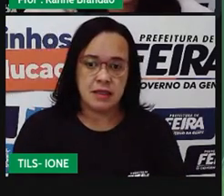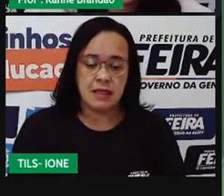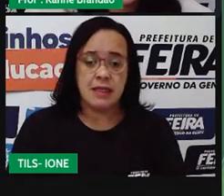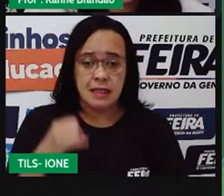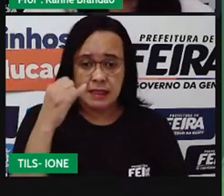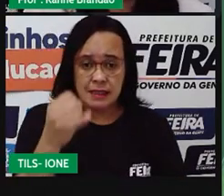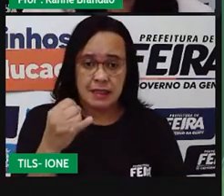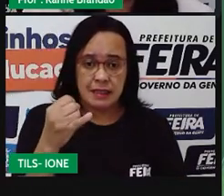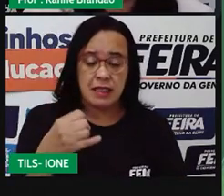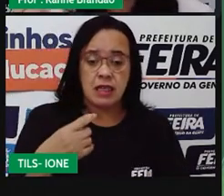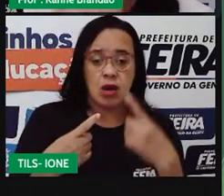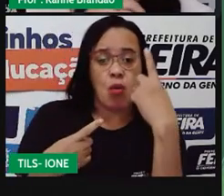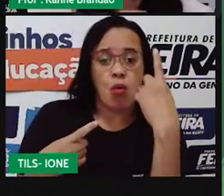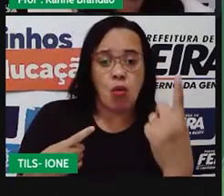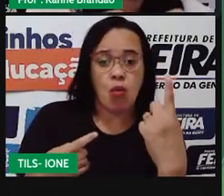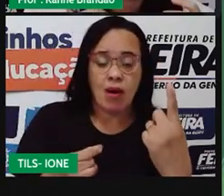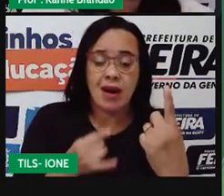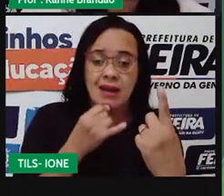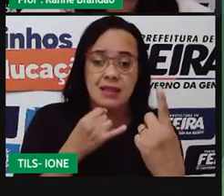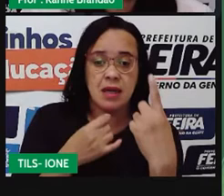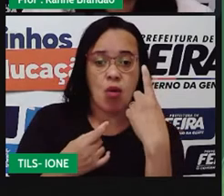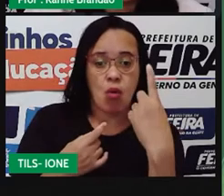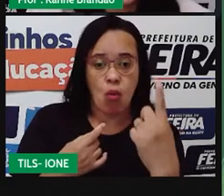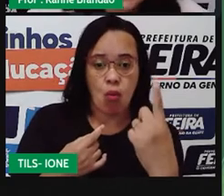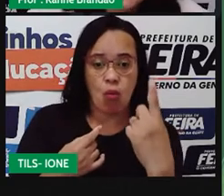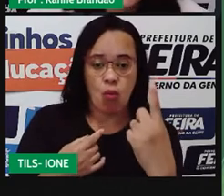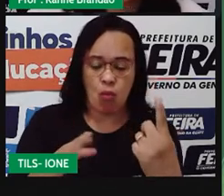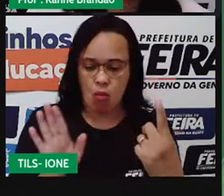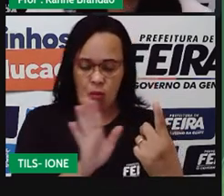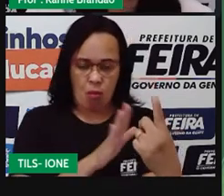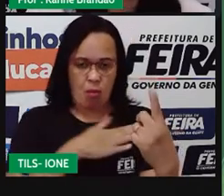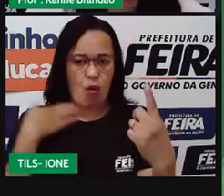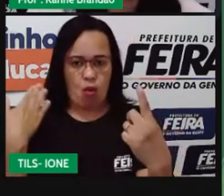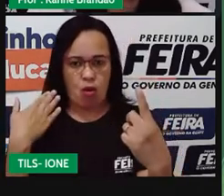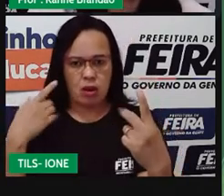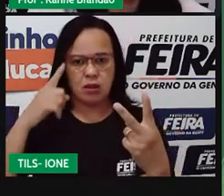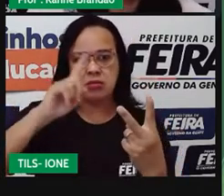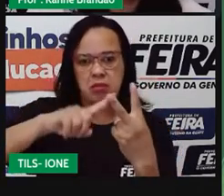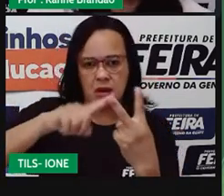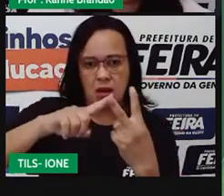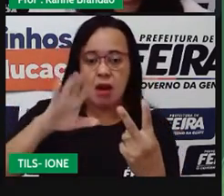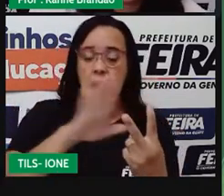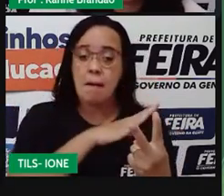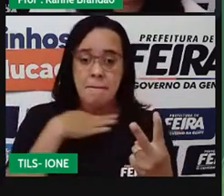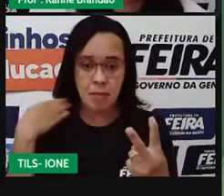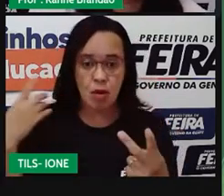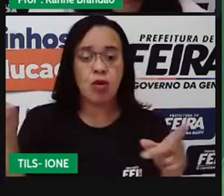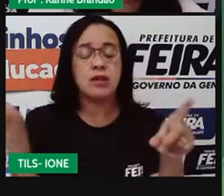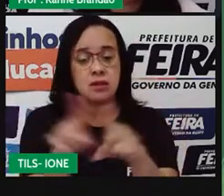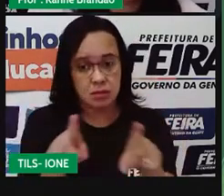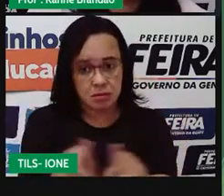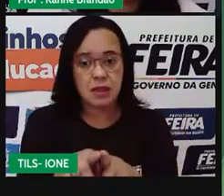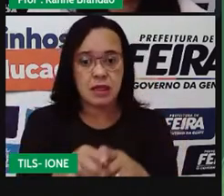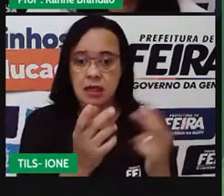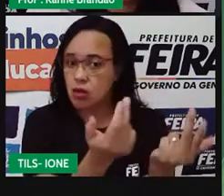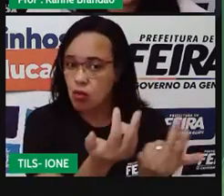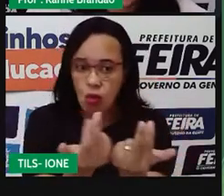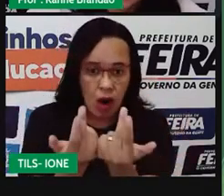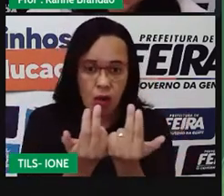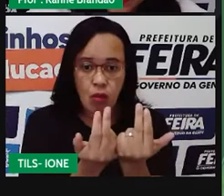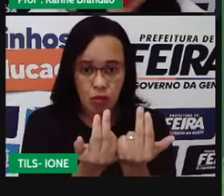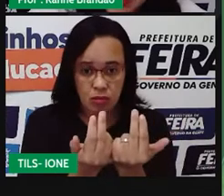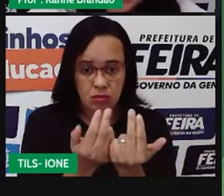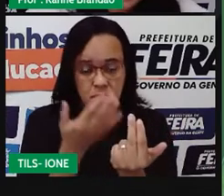morrendo também. Porque ele depende do outro para a sua existência. Às vezes, no mutualismo, a gente também chama de